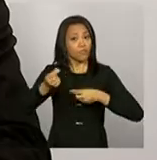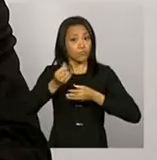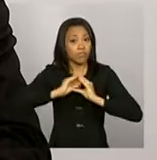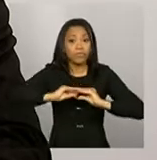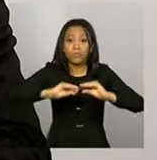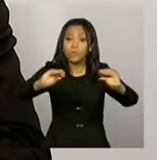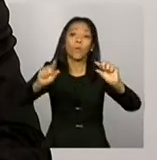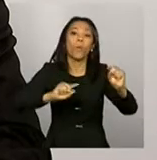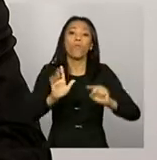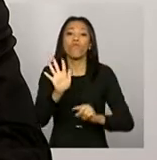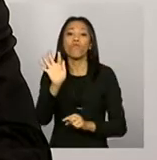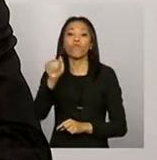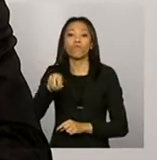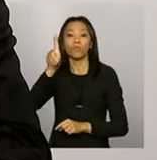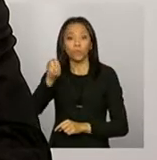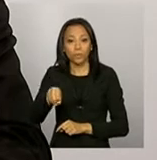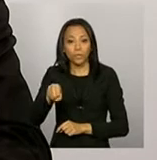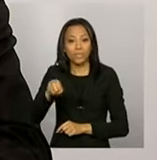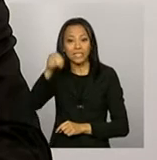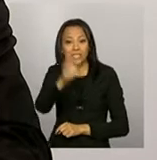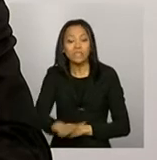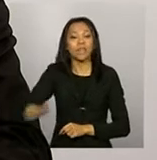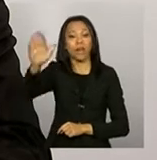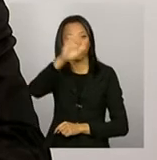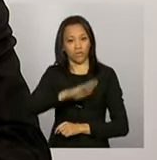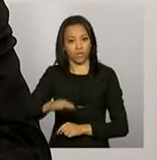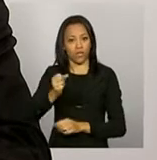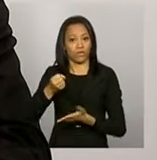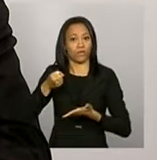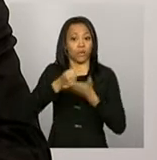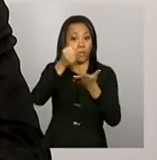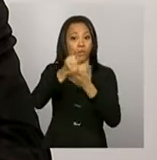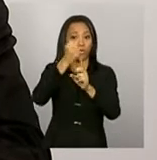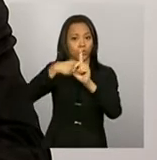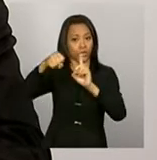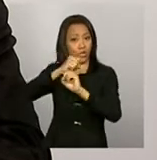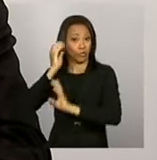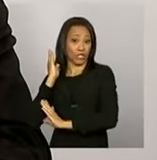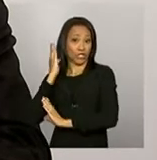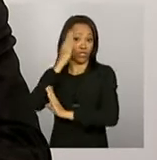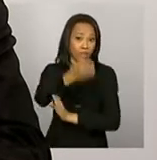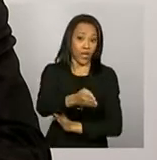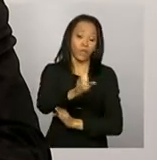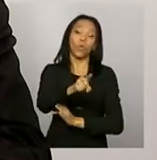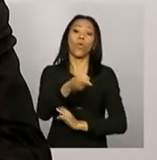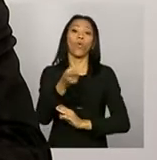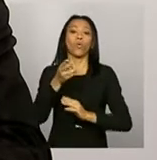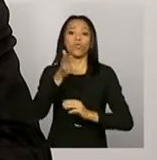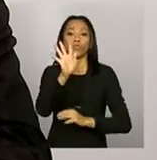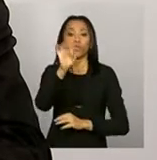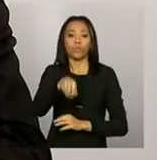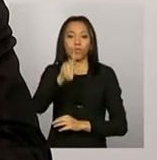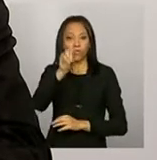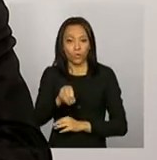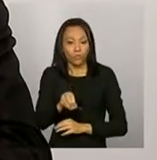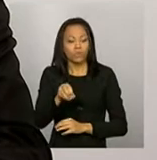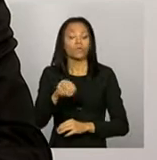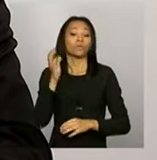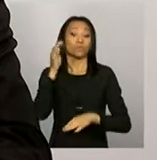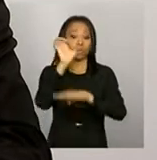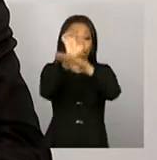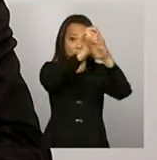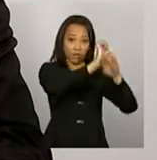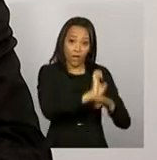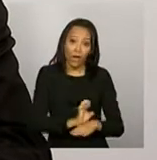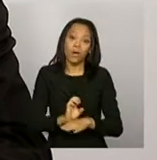meio do Fundo Nacional de Assistência Social, diretamente ou para os fundos estaduais de assistência social ou